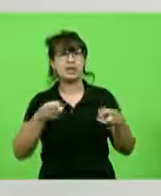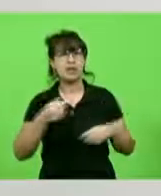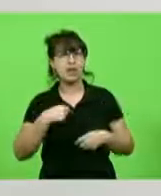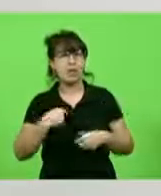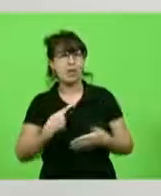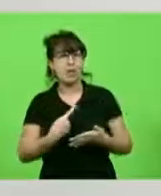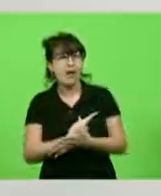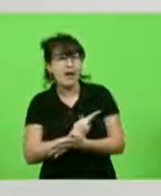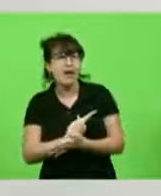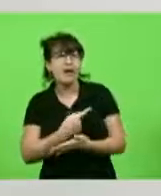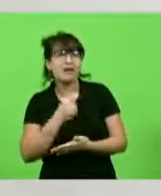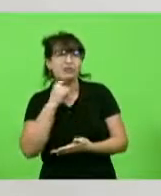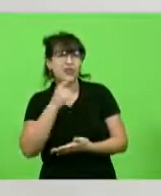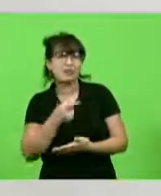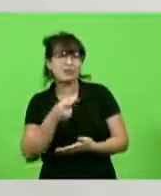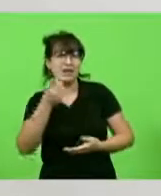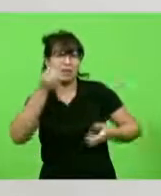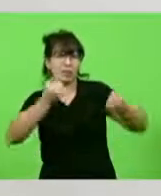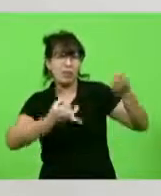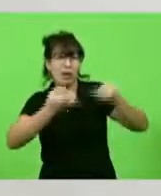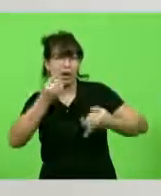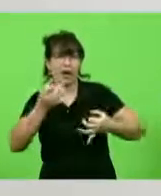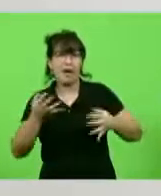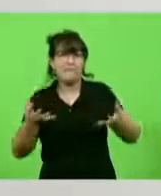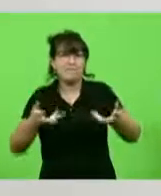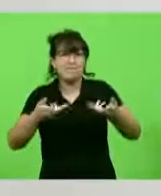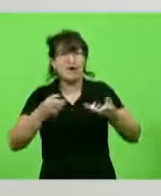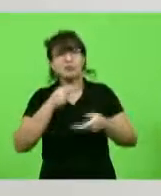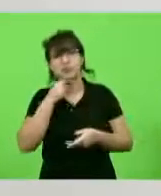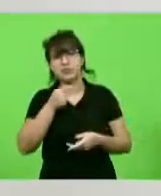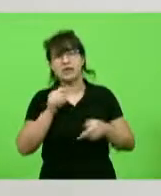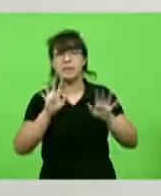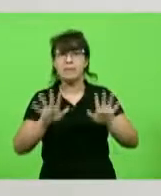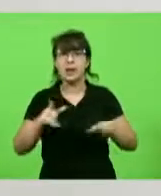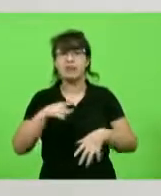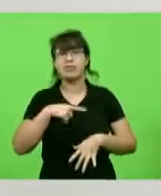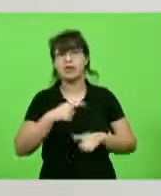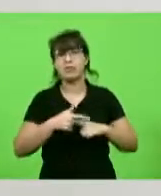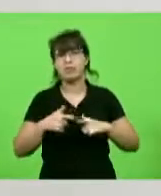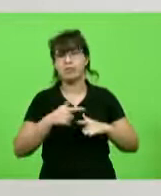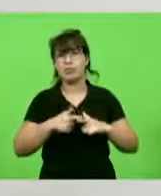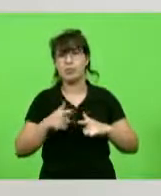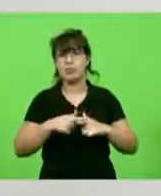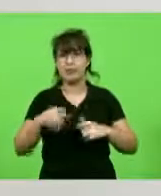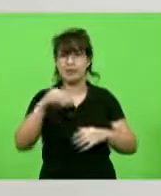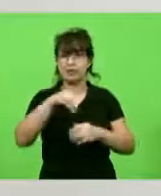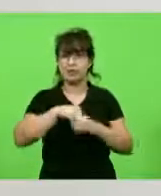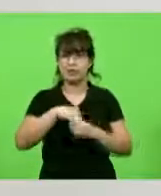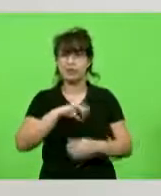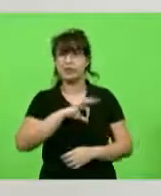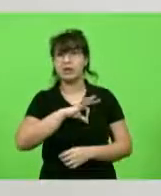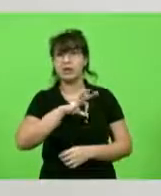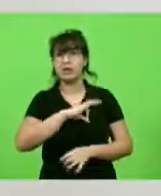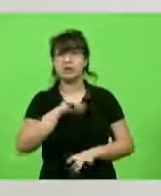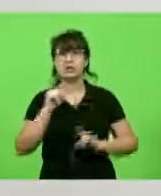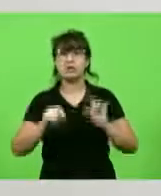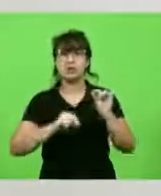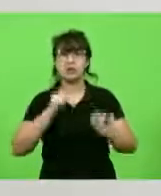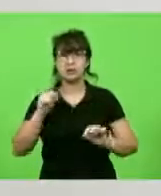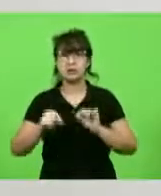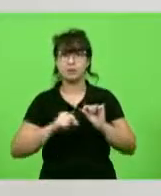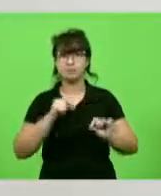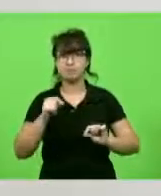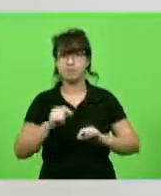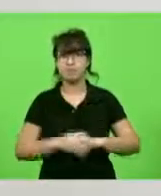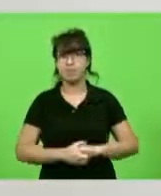tanta habilidade assim com as palavras, mas eu levantei um problema, que ele é asseverado dentro da polícia, que é